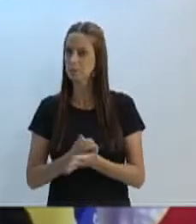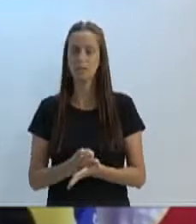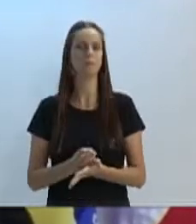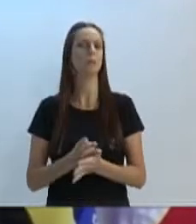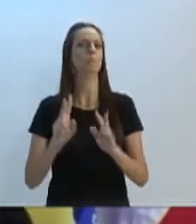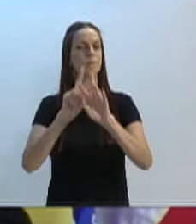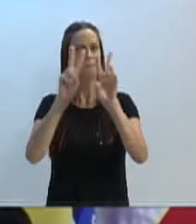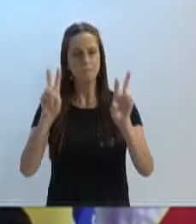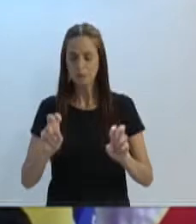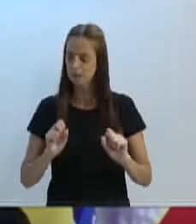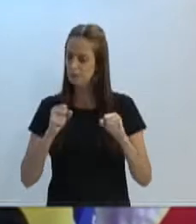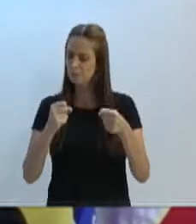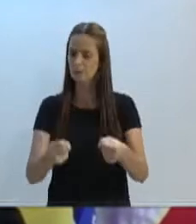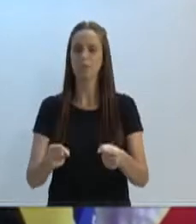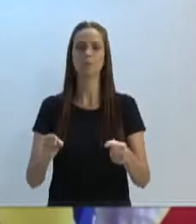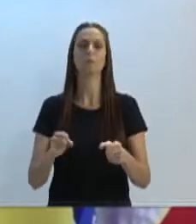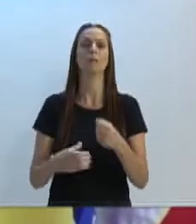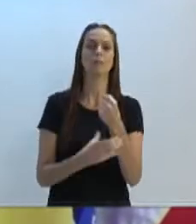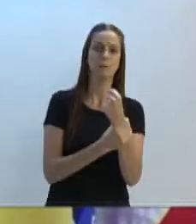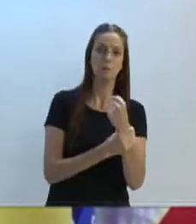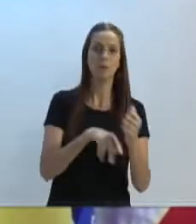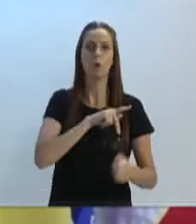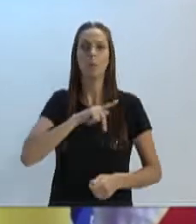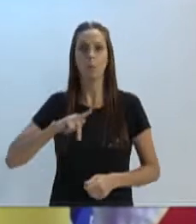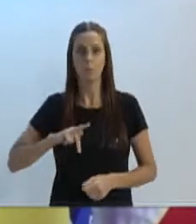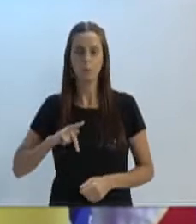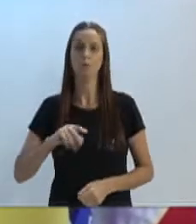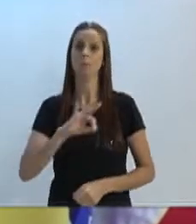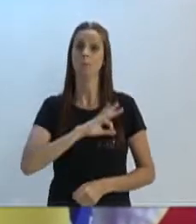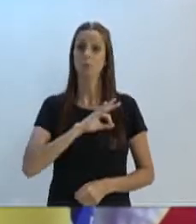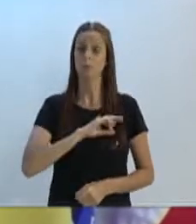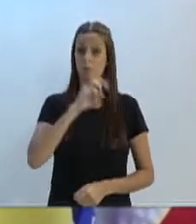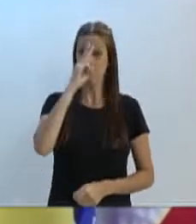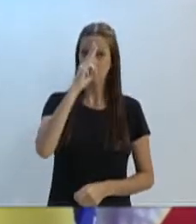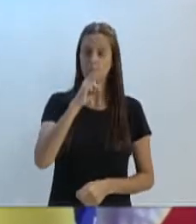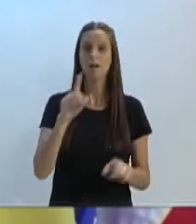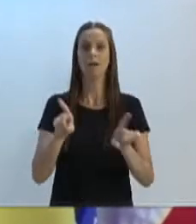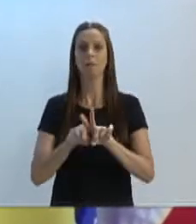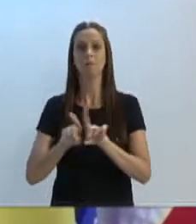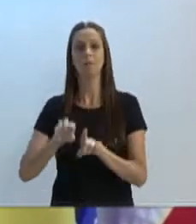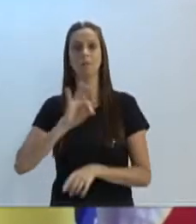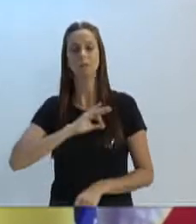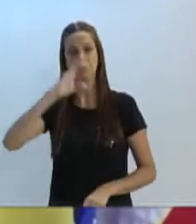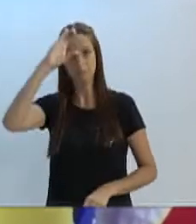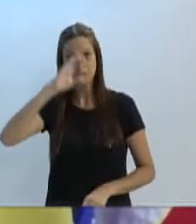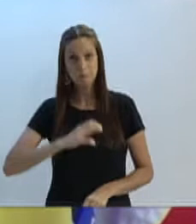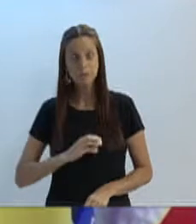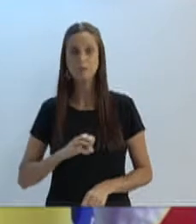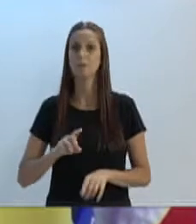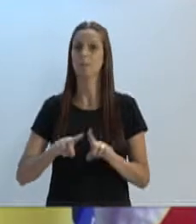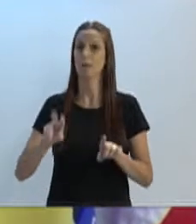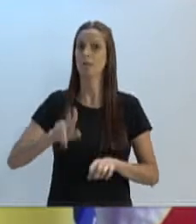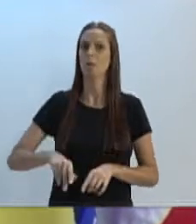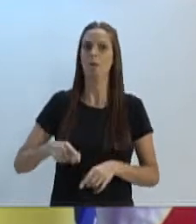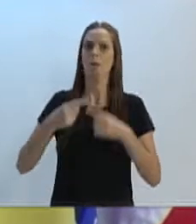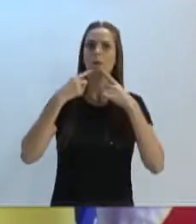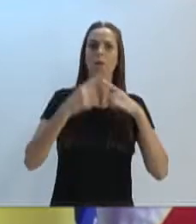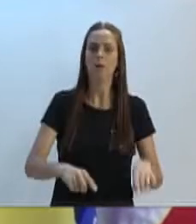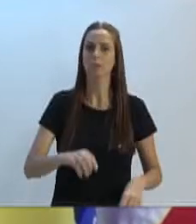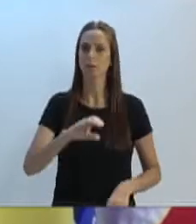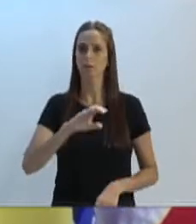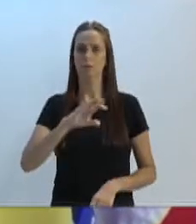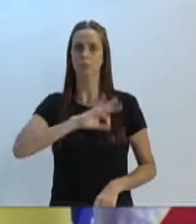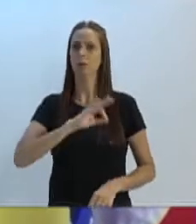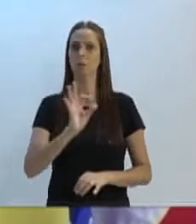sistema da segurança pública, tanto de policiais militares como de policiais civis, e aqui não é uma crítica às polícias, muito pelo contrário,